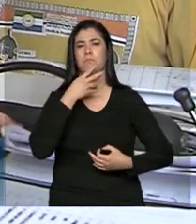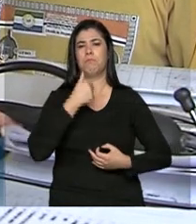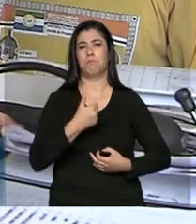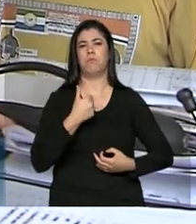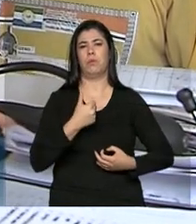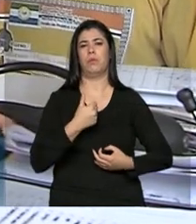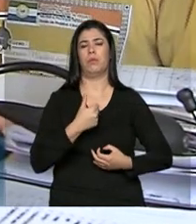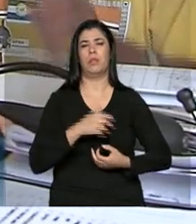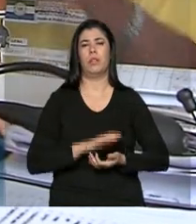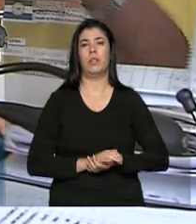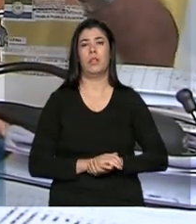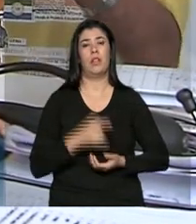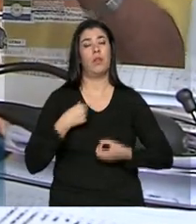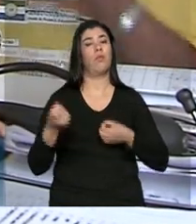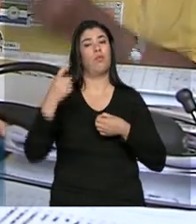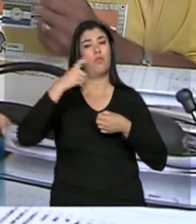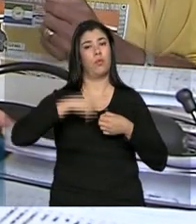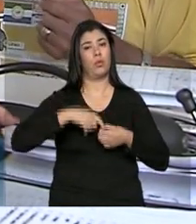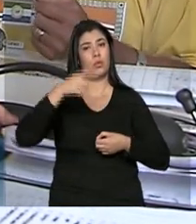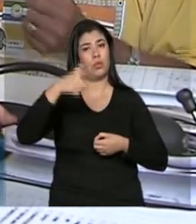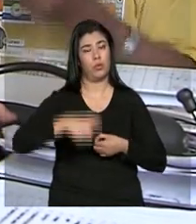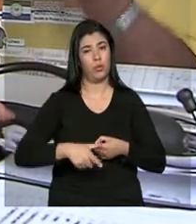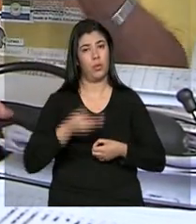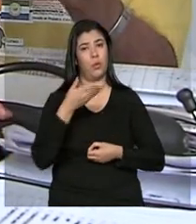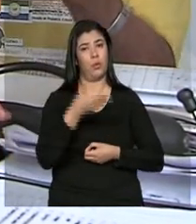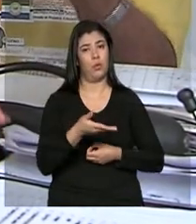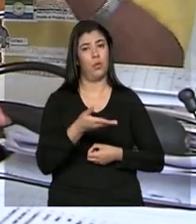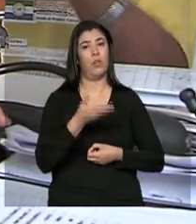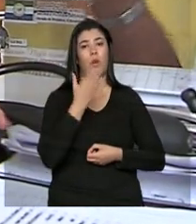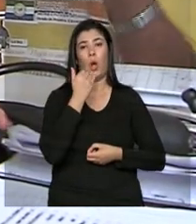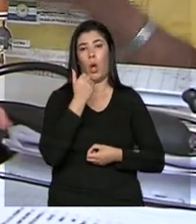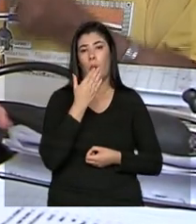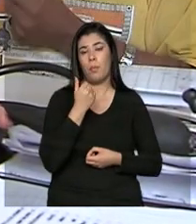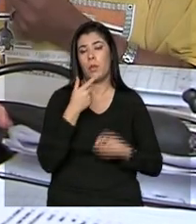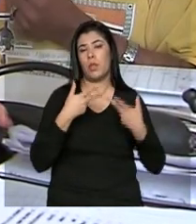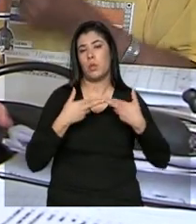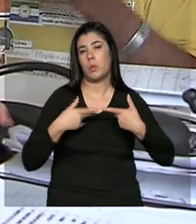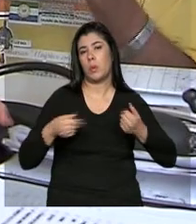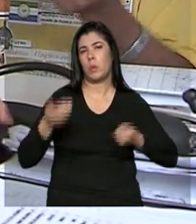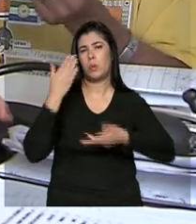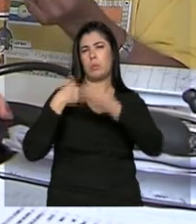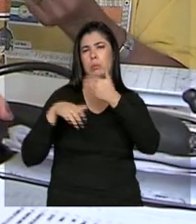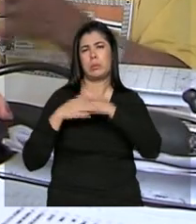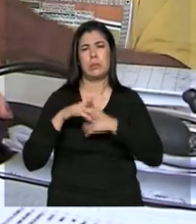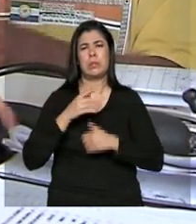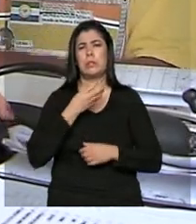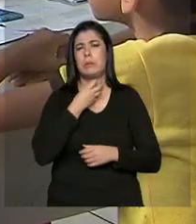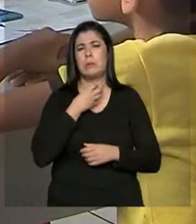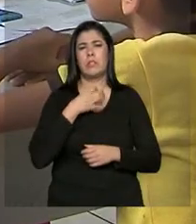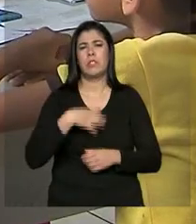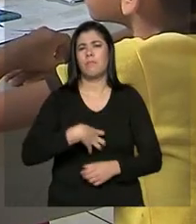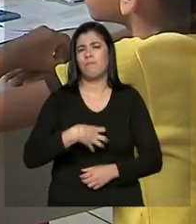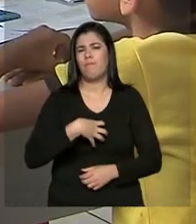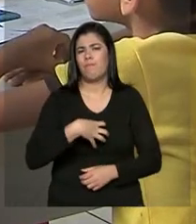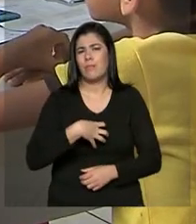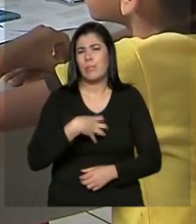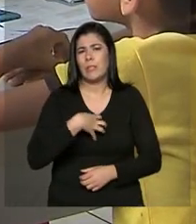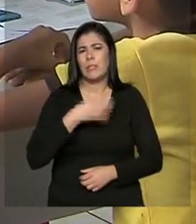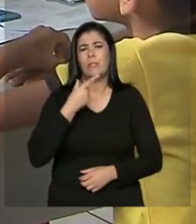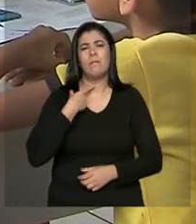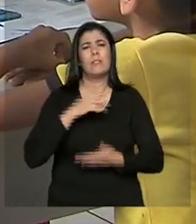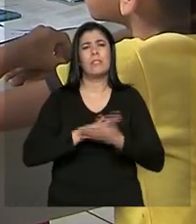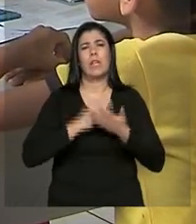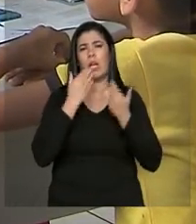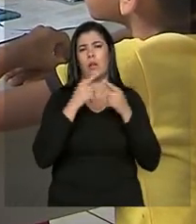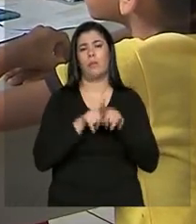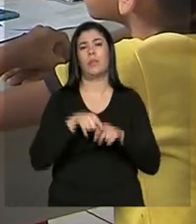dando certo, né? Eu voltei de novo até comer as coisas que eu não comi, eu senti vontade. Na sala ao lado, a